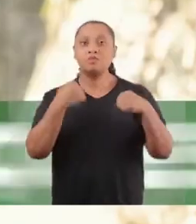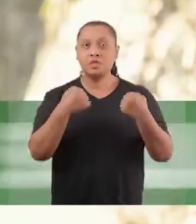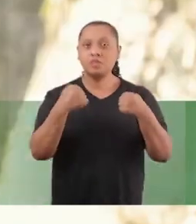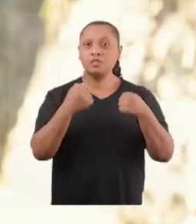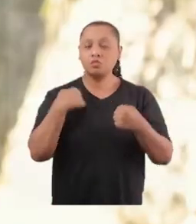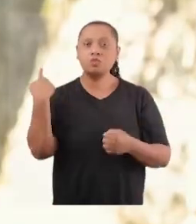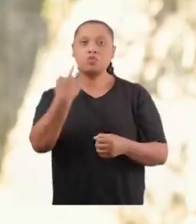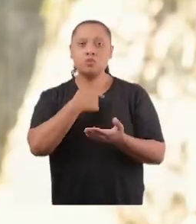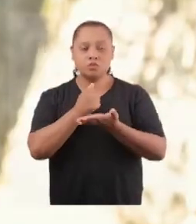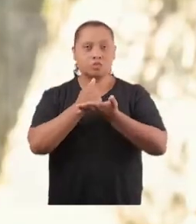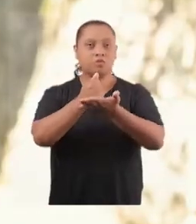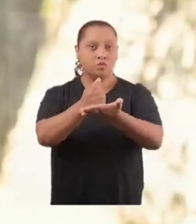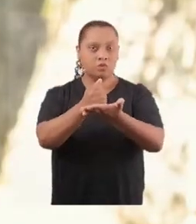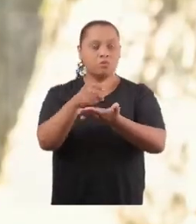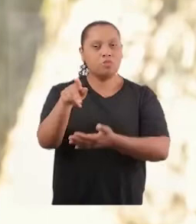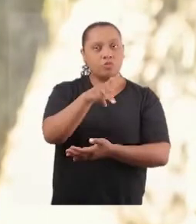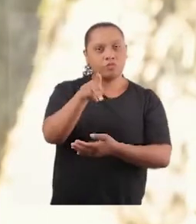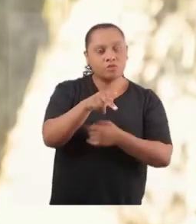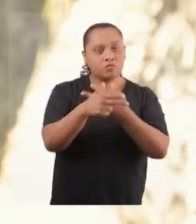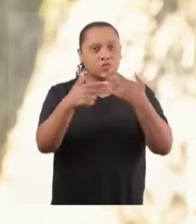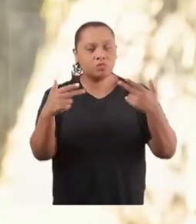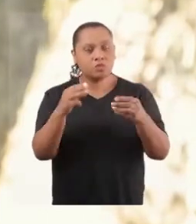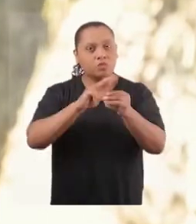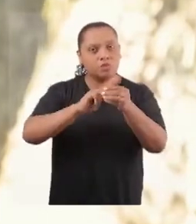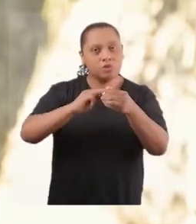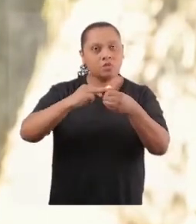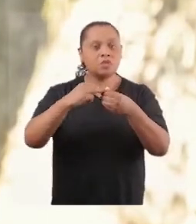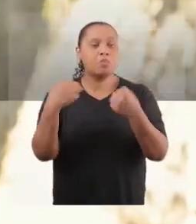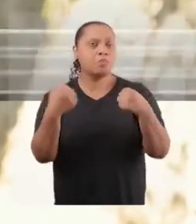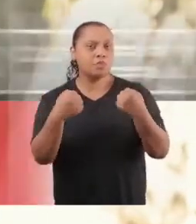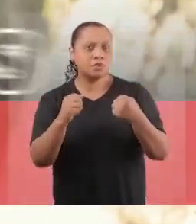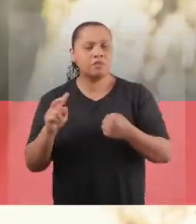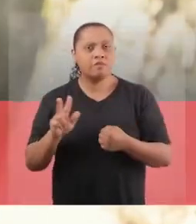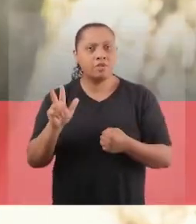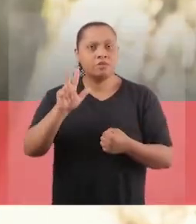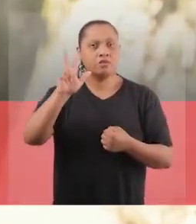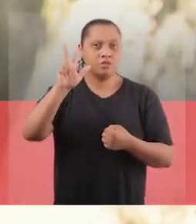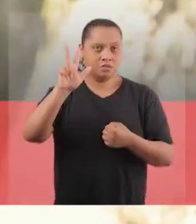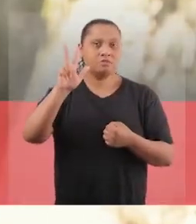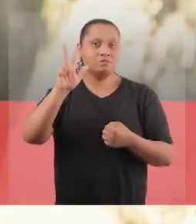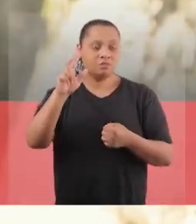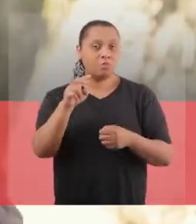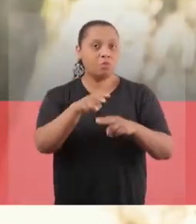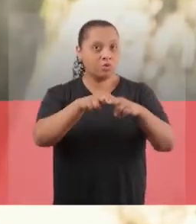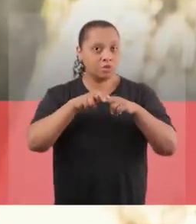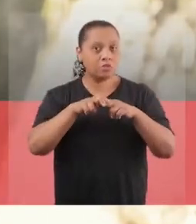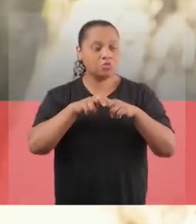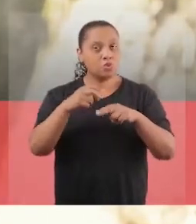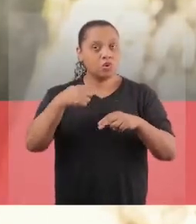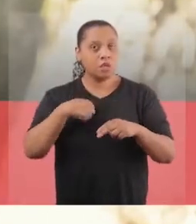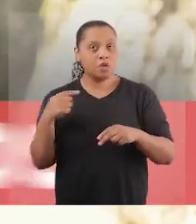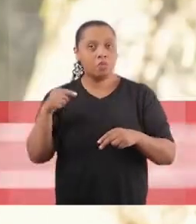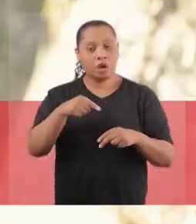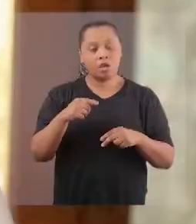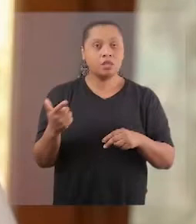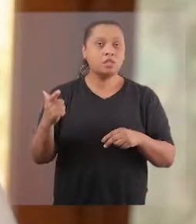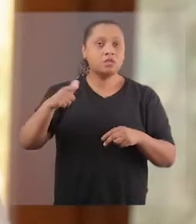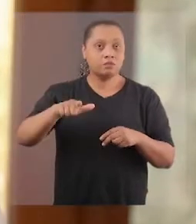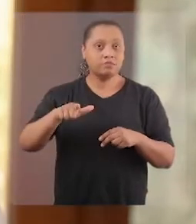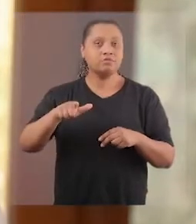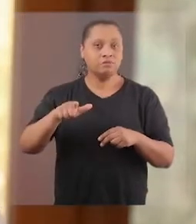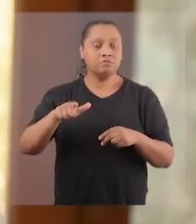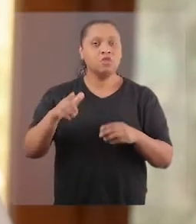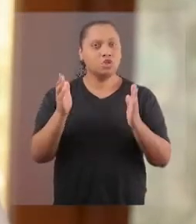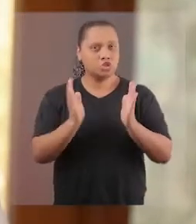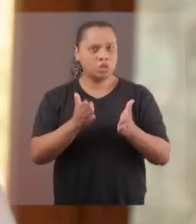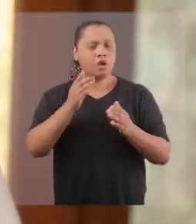crianças e os jovens precisam do nosso apoio. Os professores municipais precisam ser valorizados. E é por